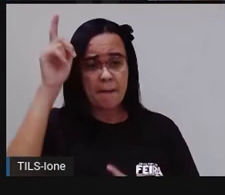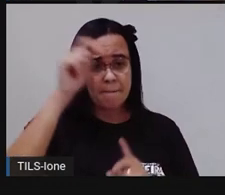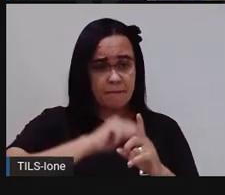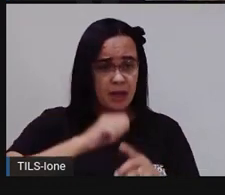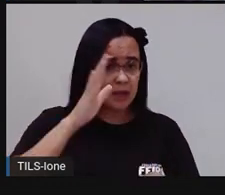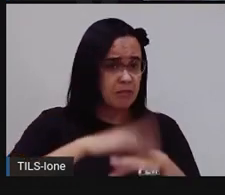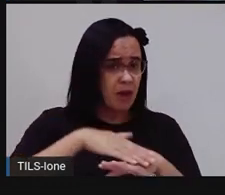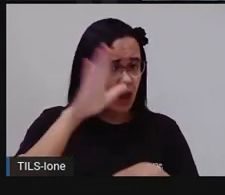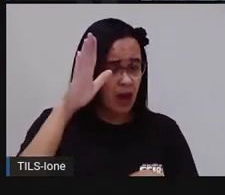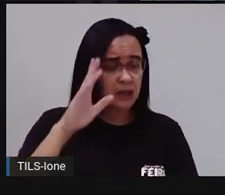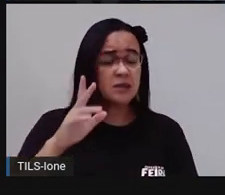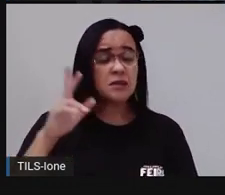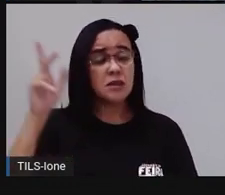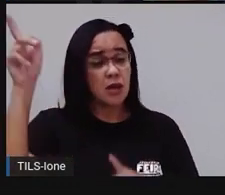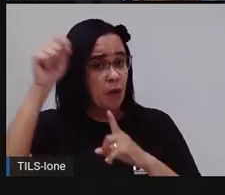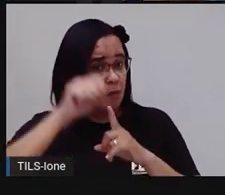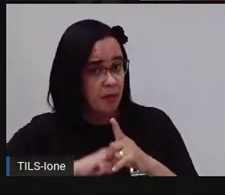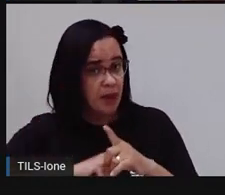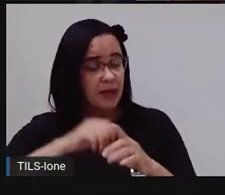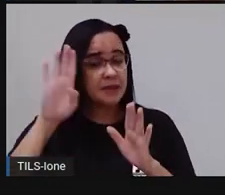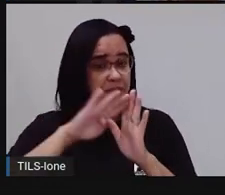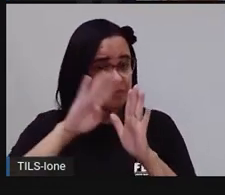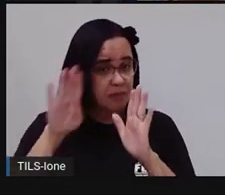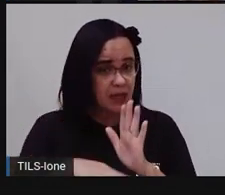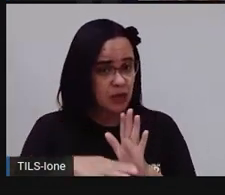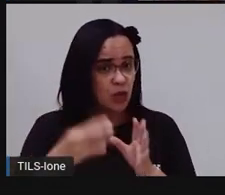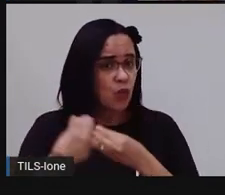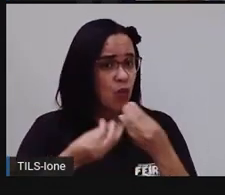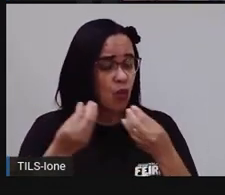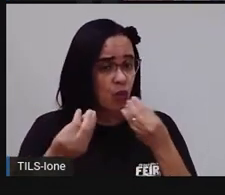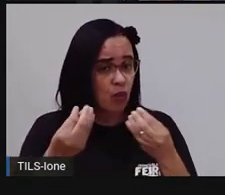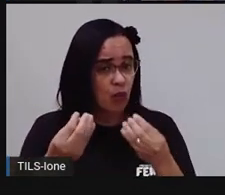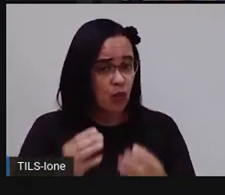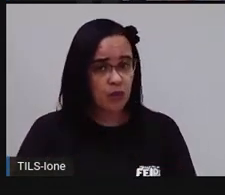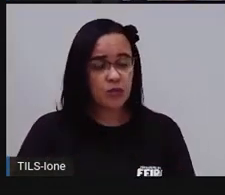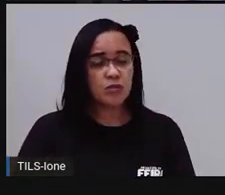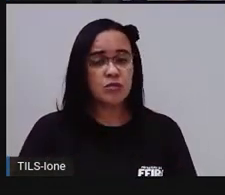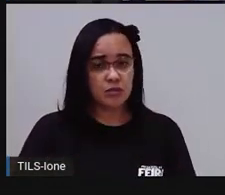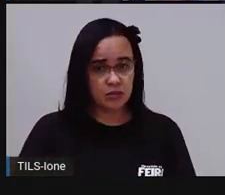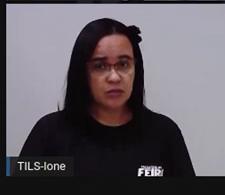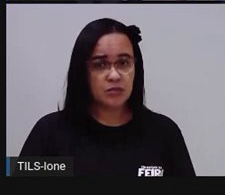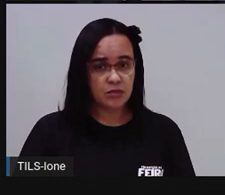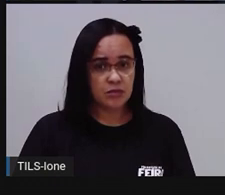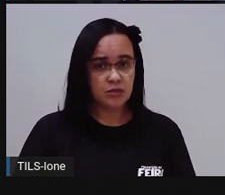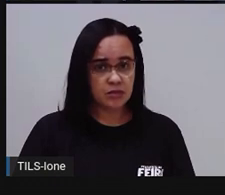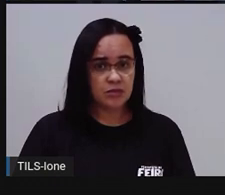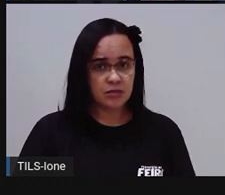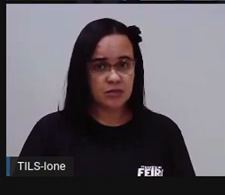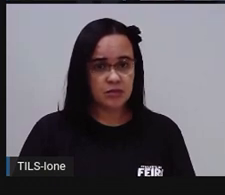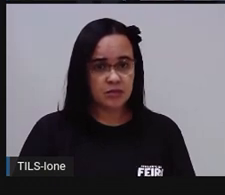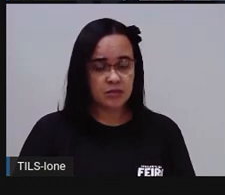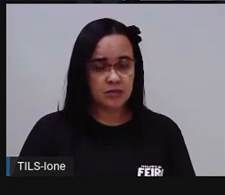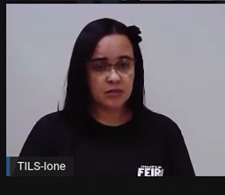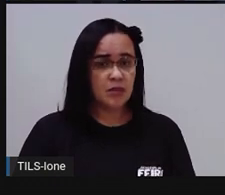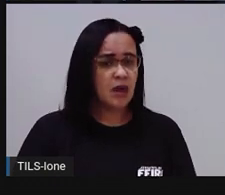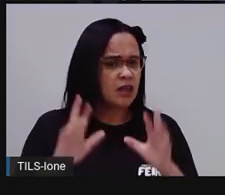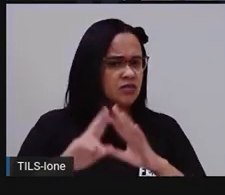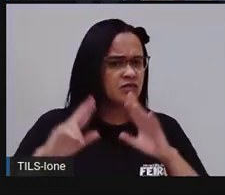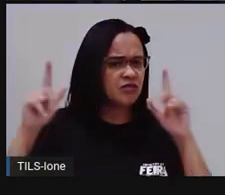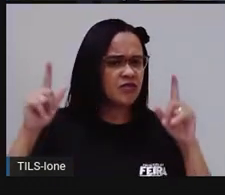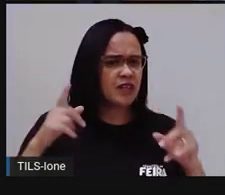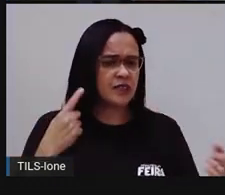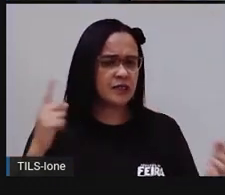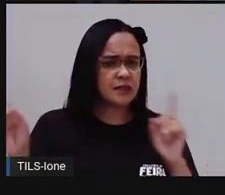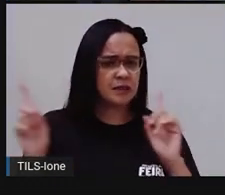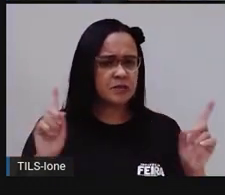consumiu menos, né? Então, qual é a diferença entre o mês de maio e o mês de abril,